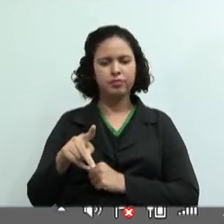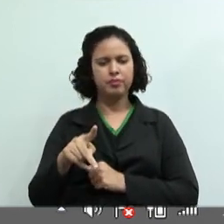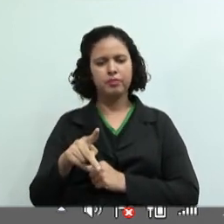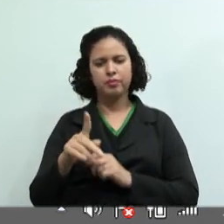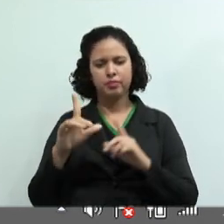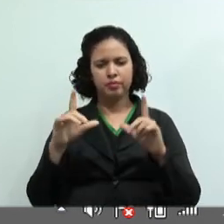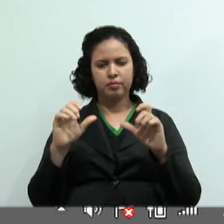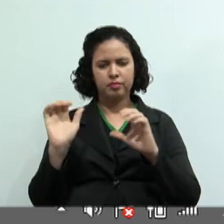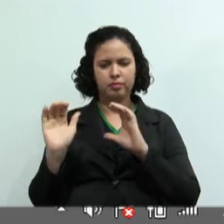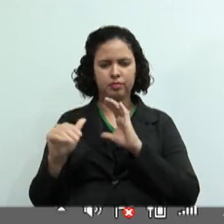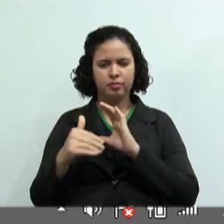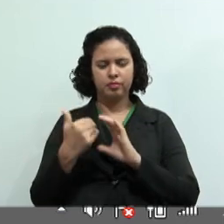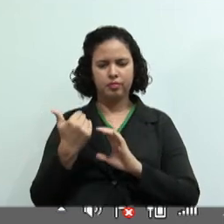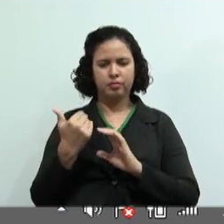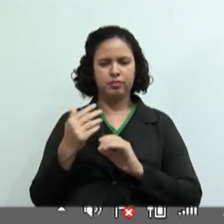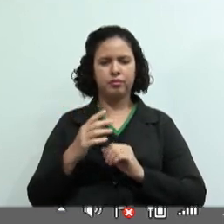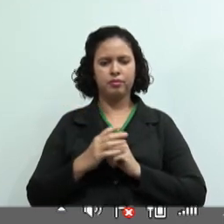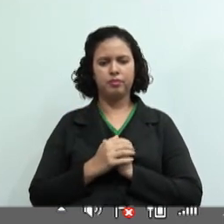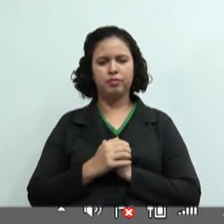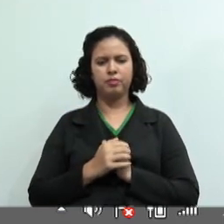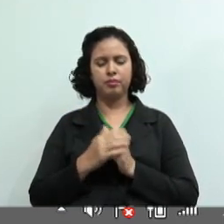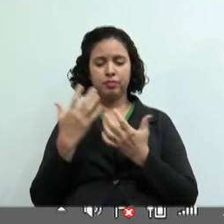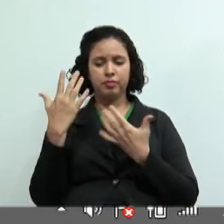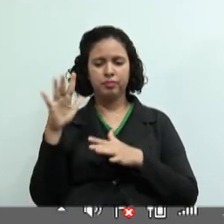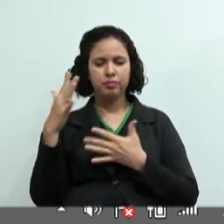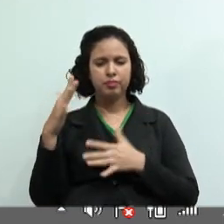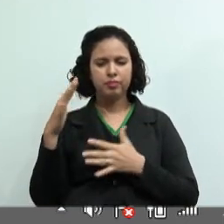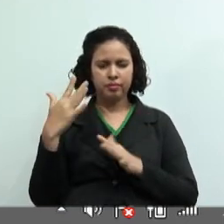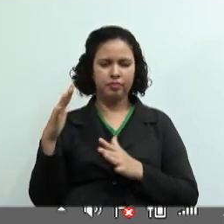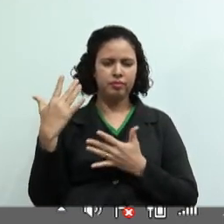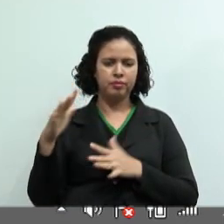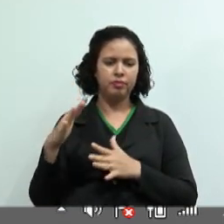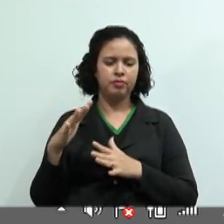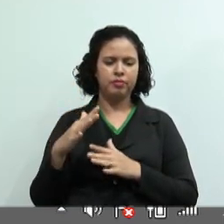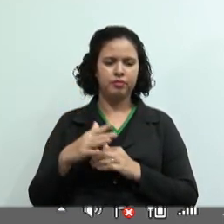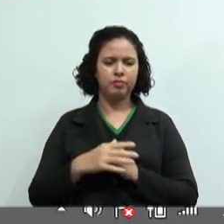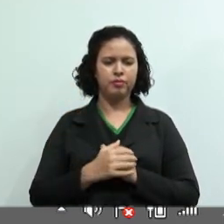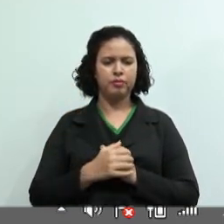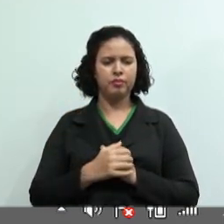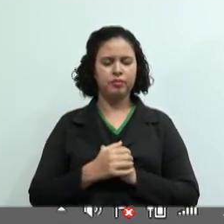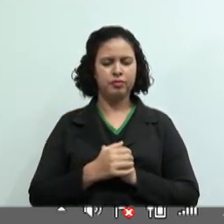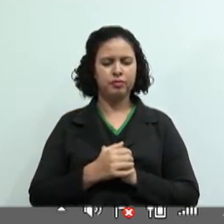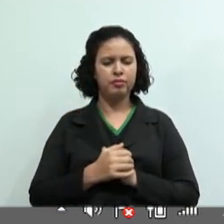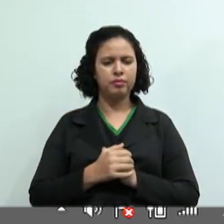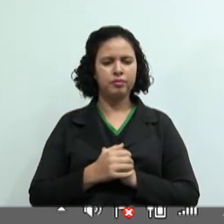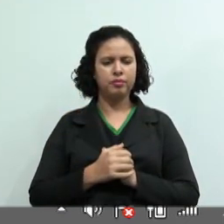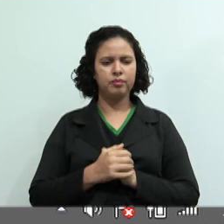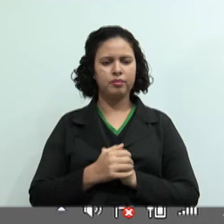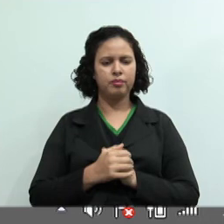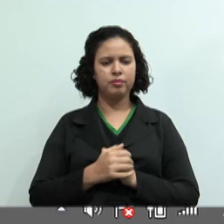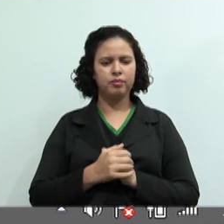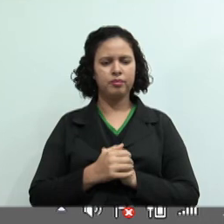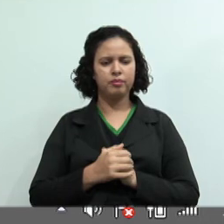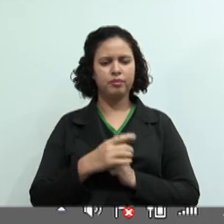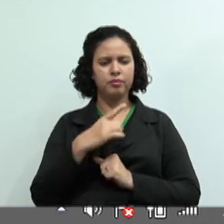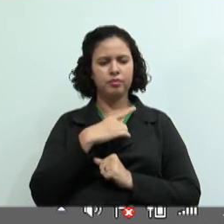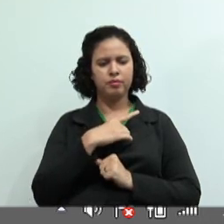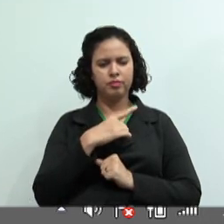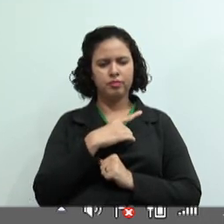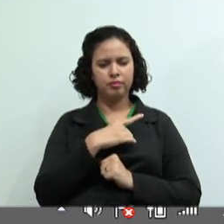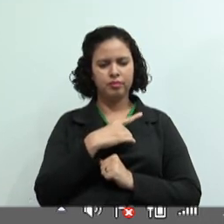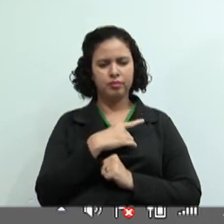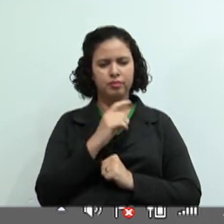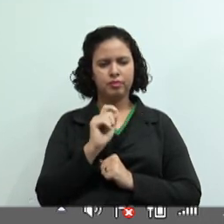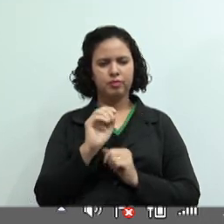foto que enviou dos seus alunos, parabéns pela sua turma, parabéns alunos para vocês. Aqui nós temos, olha que